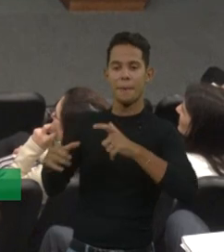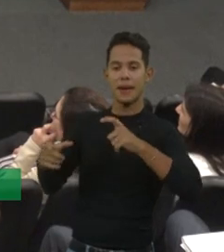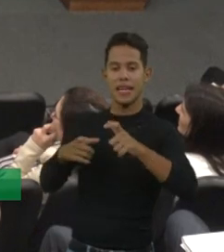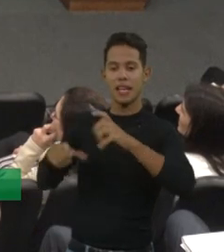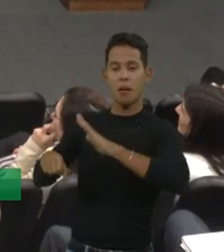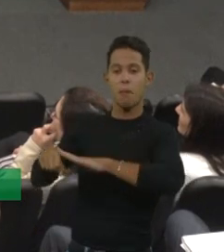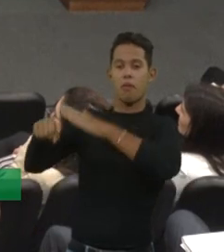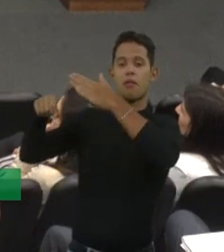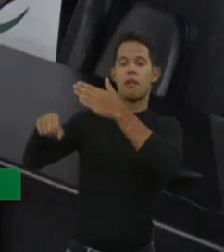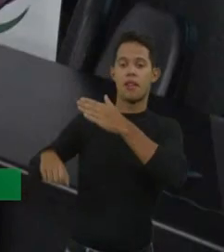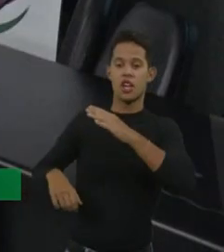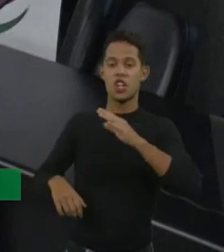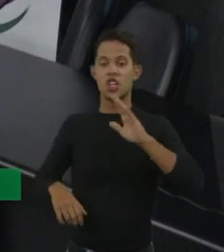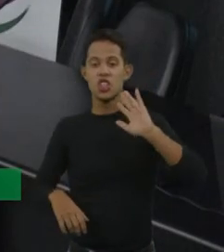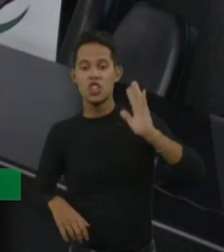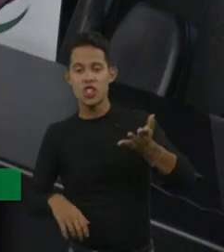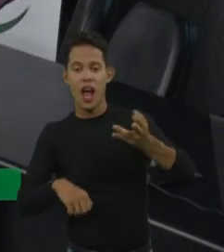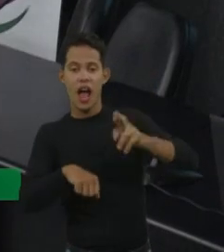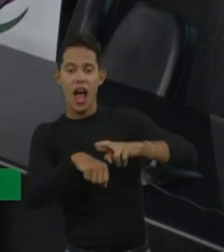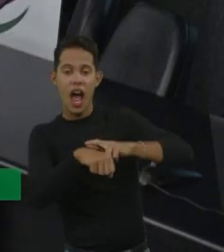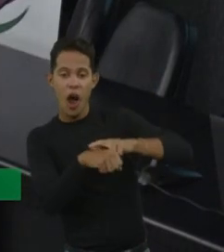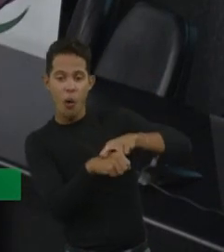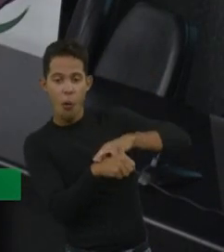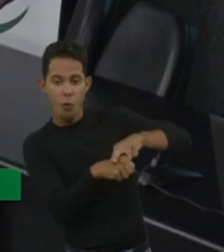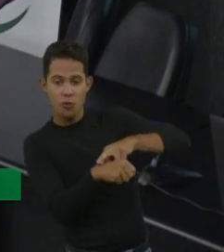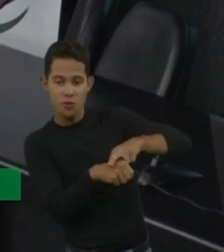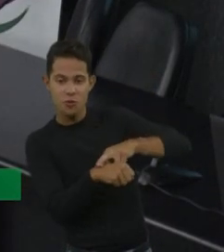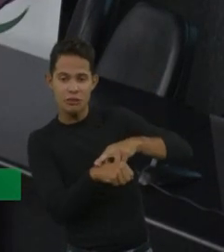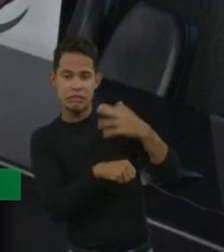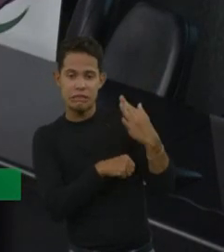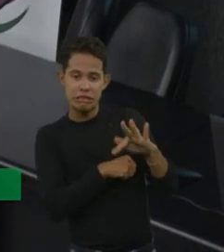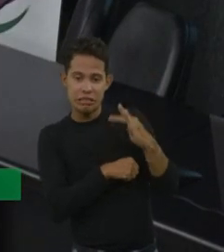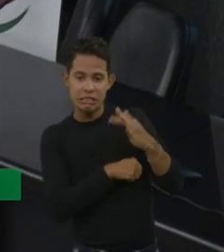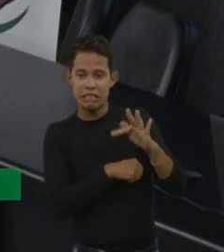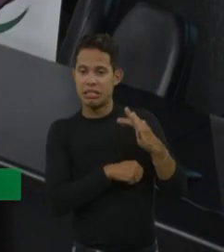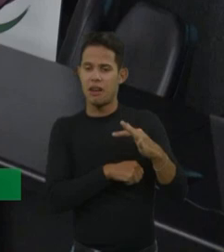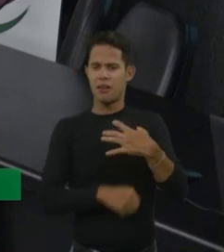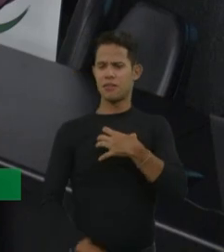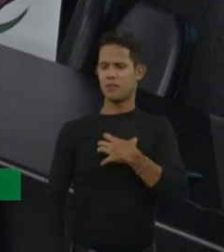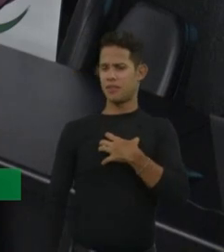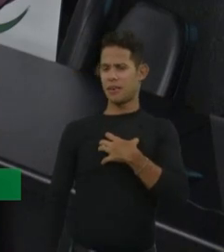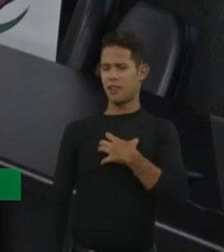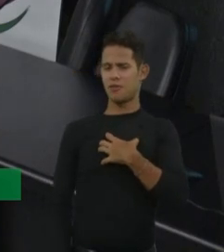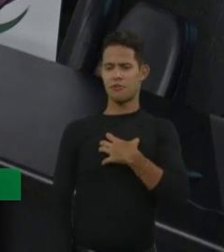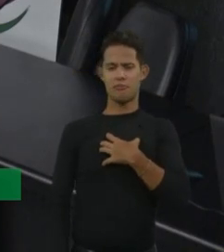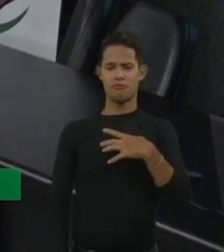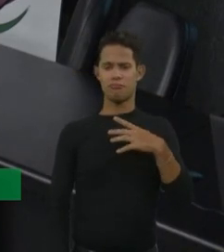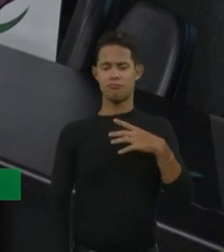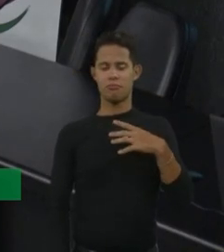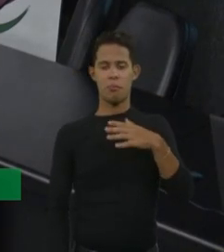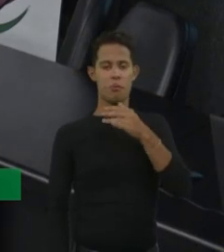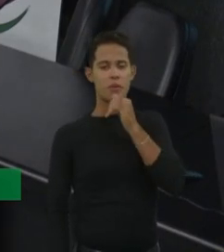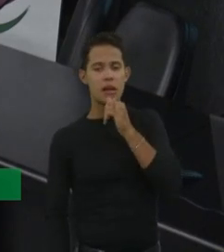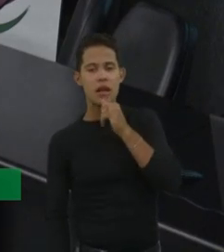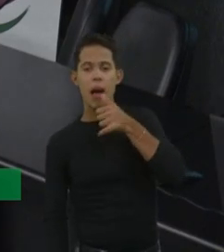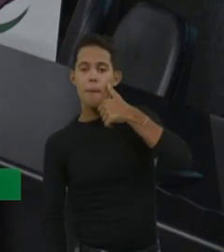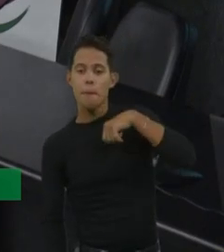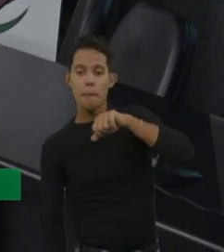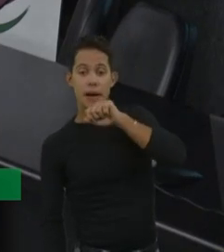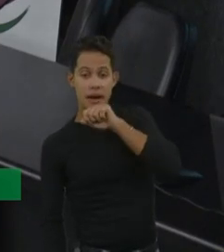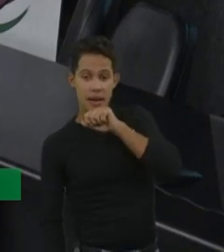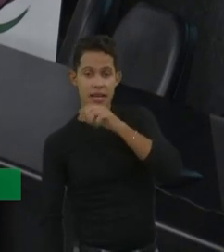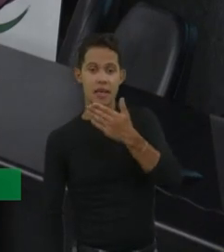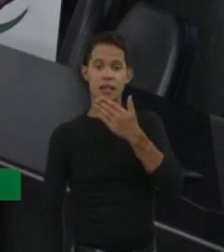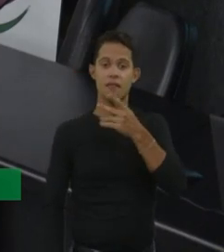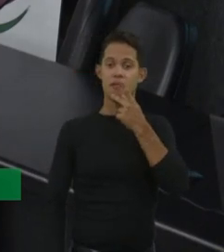motoca, que isso é muito comum, já fez um hematoma que a mãe sente, principalmente se é mãe de segundo ou terceiro filho, que está